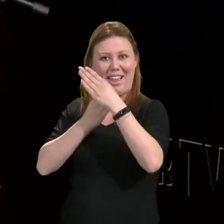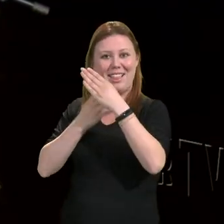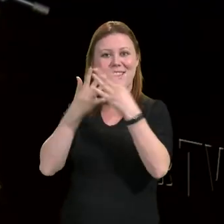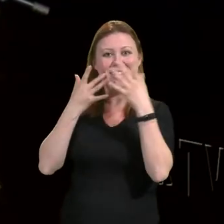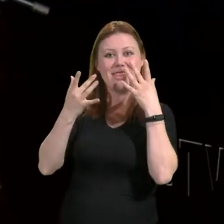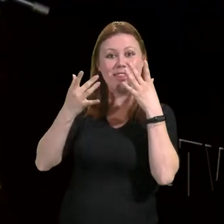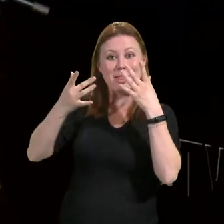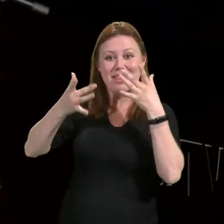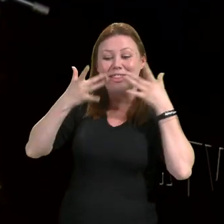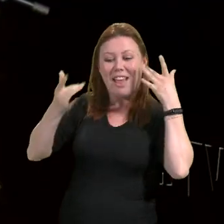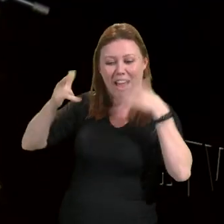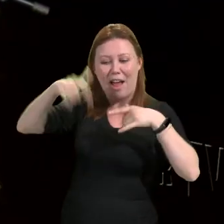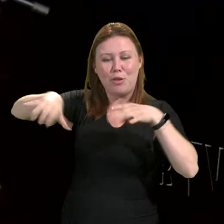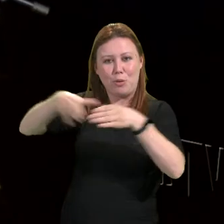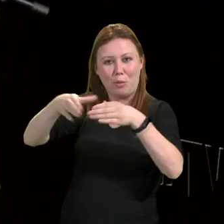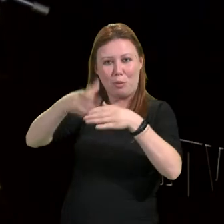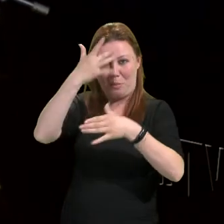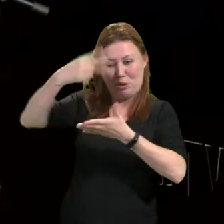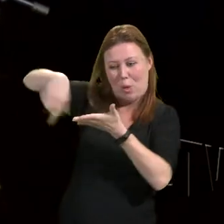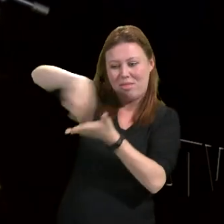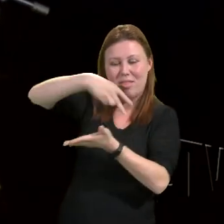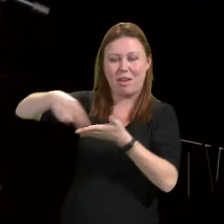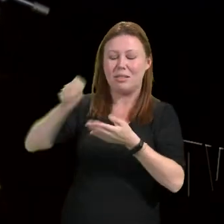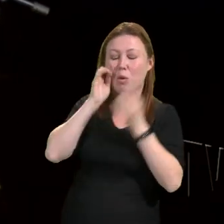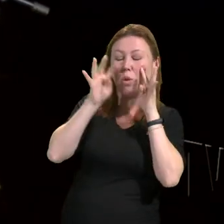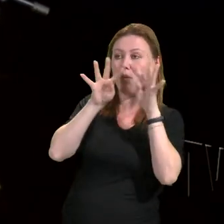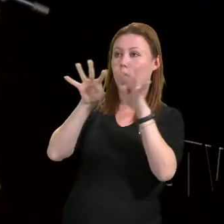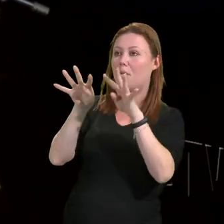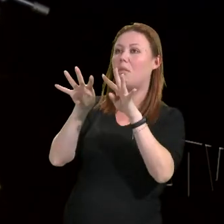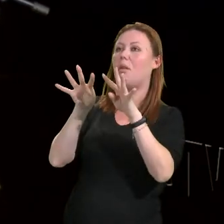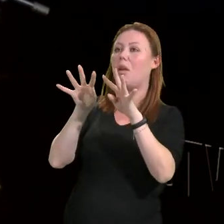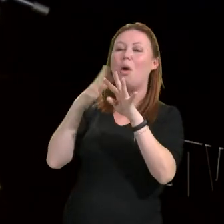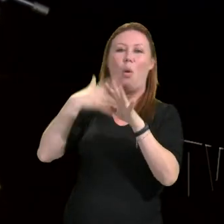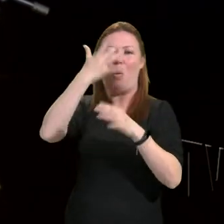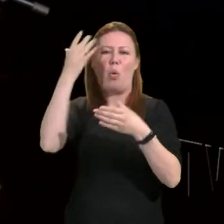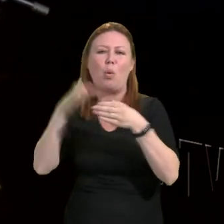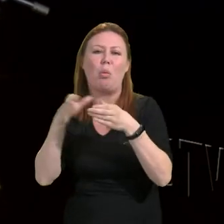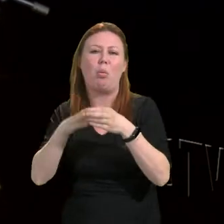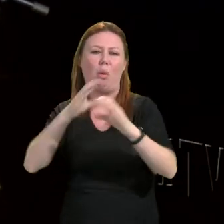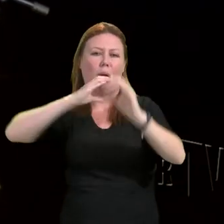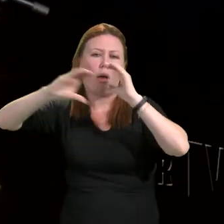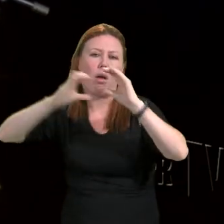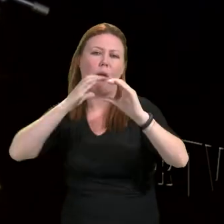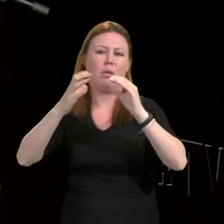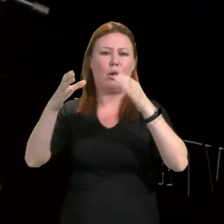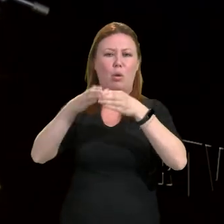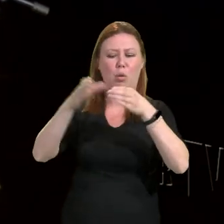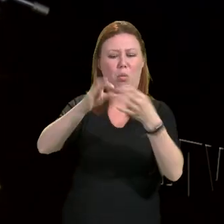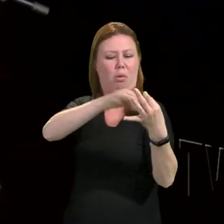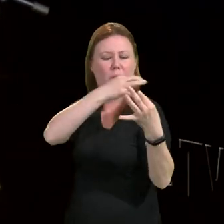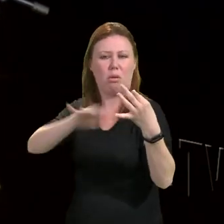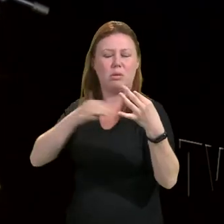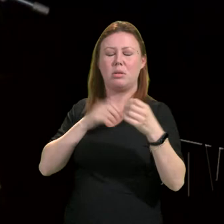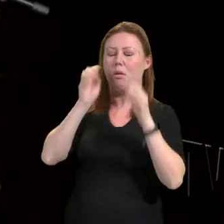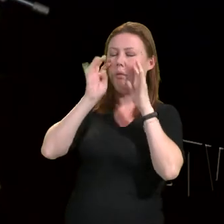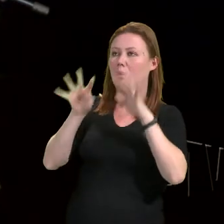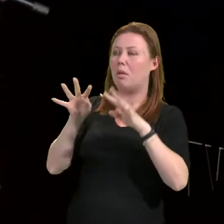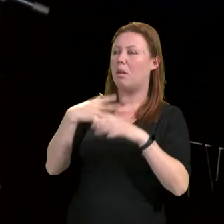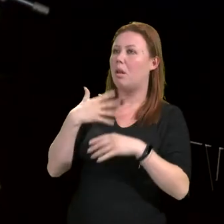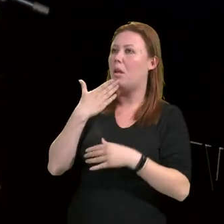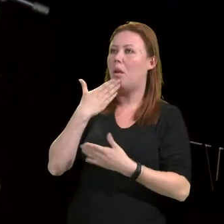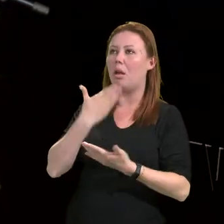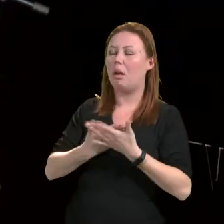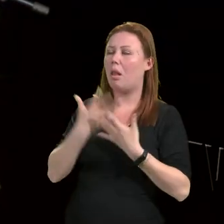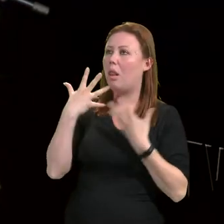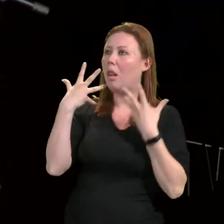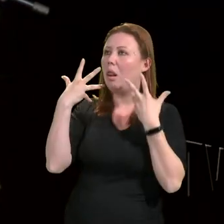corpo de dança, quando vem o nosso coro, quando vem a nossa orquestra, digam assim, meu Deus, que coisa linda,